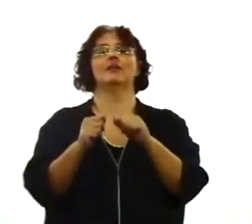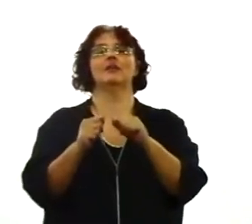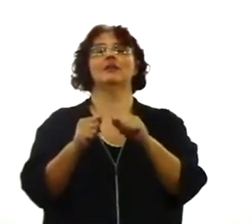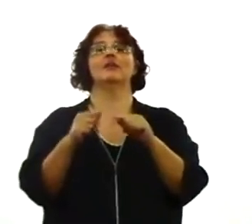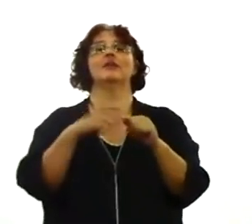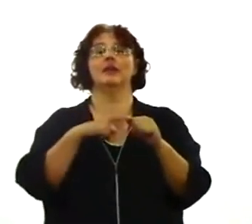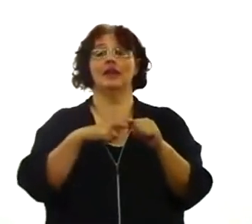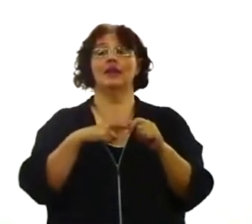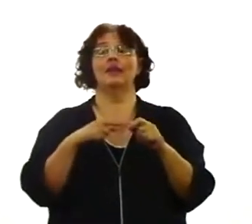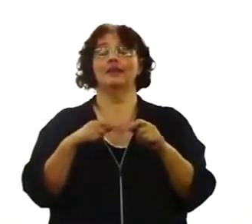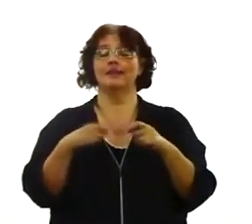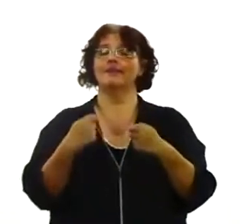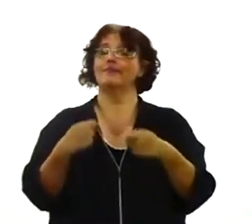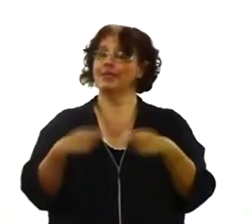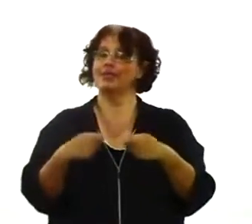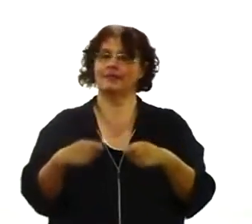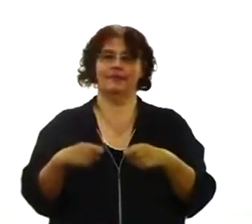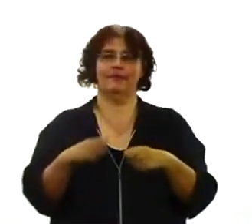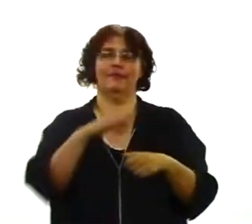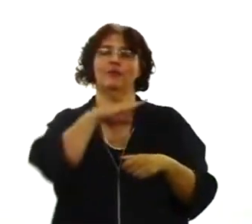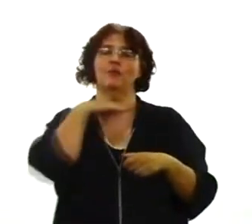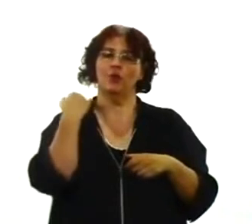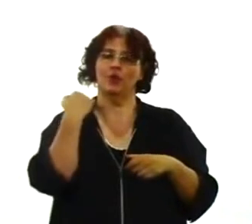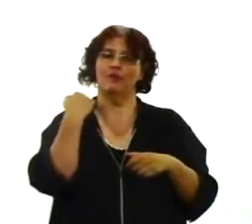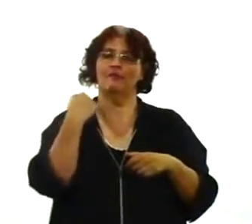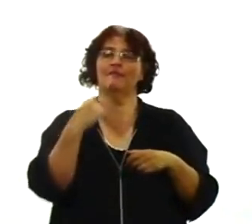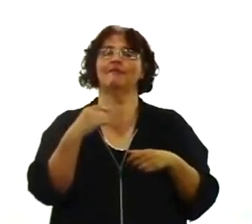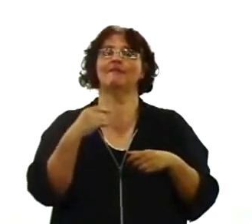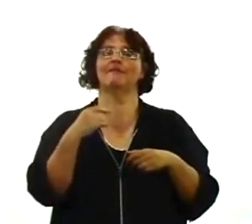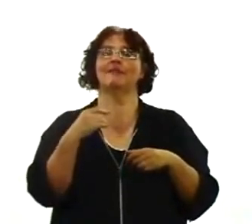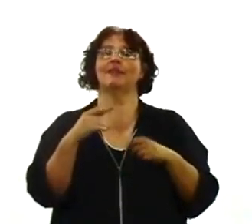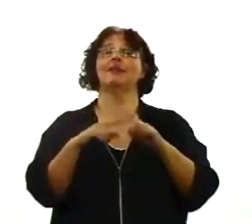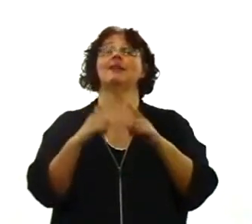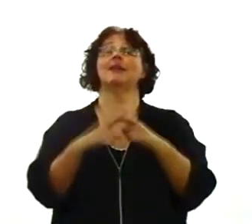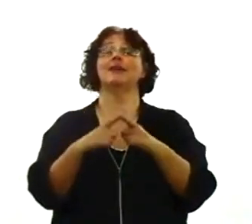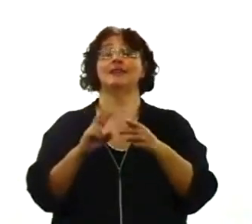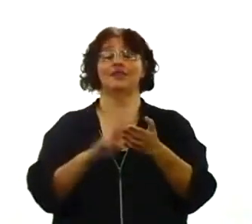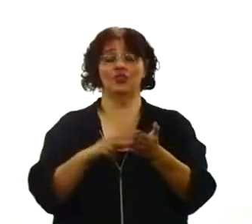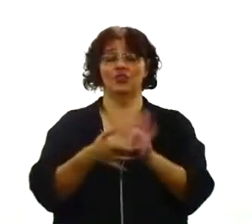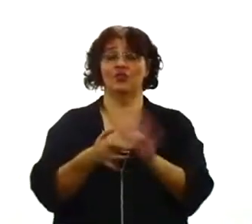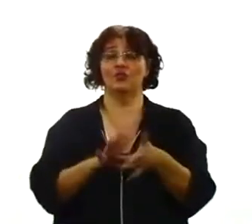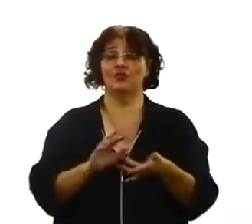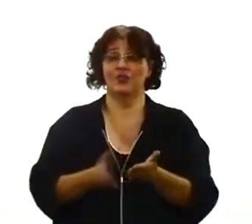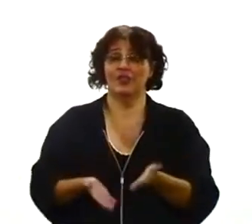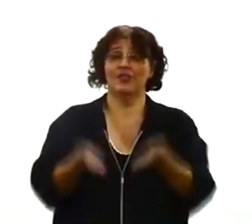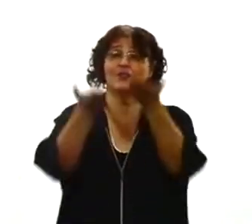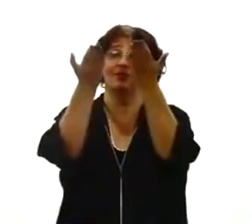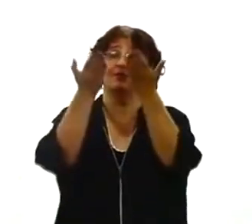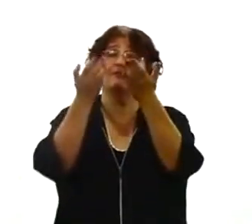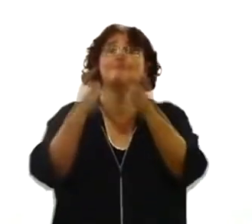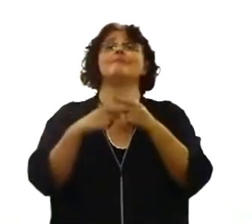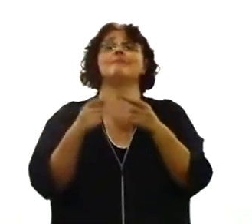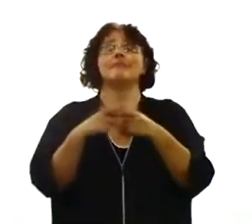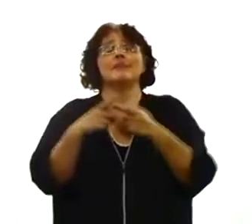tinha de morrer. E quando morreu, ressurgiu. Para quê, meus irmãos? Para que o Espírito Santo